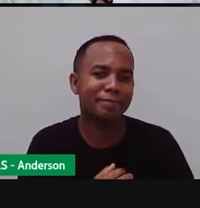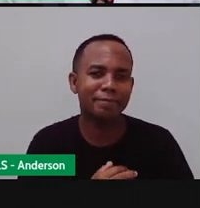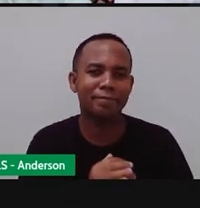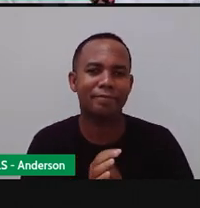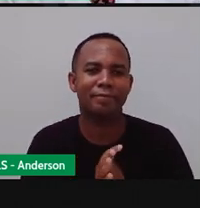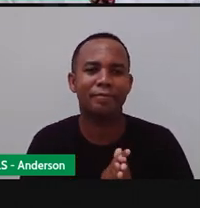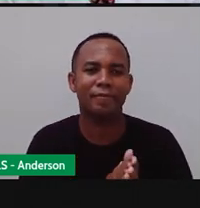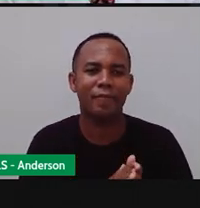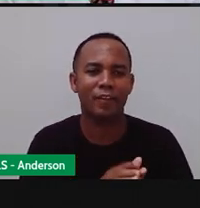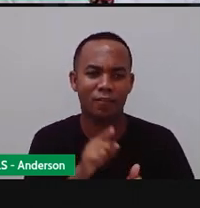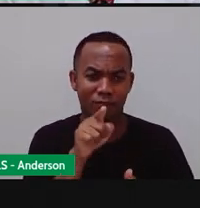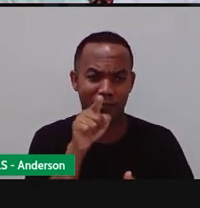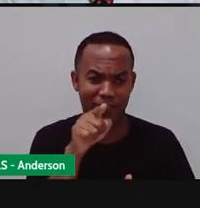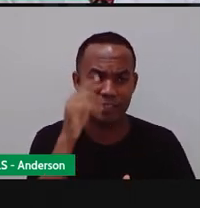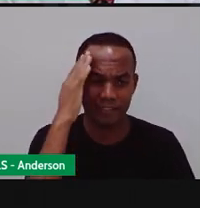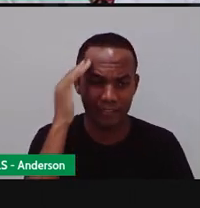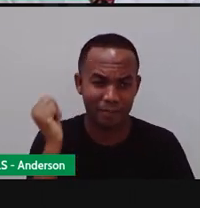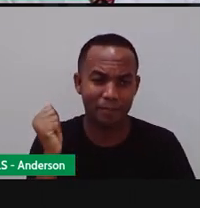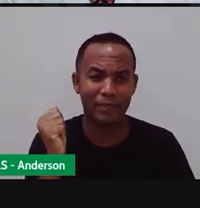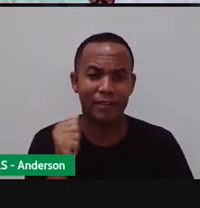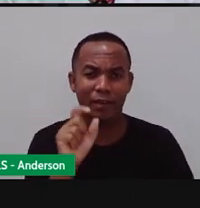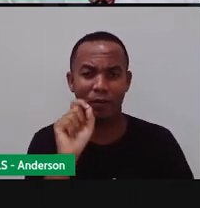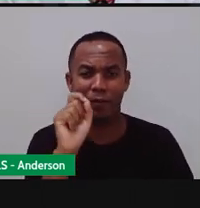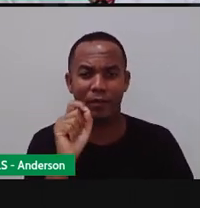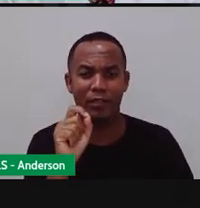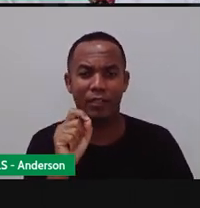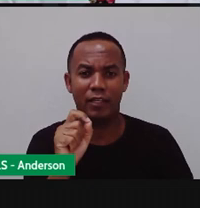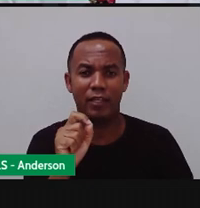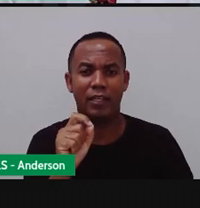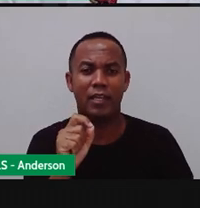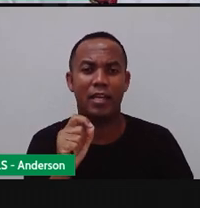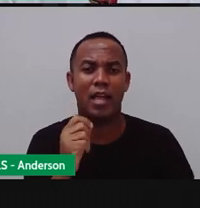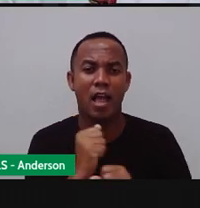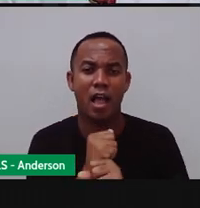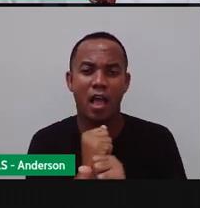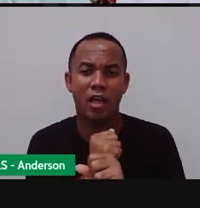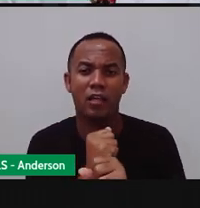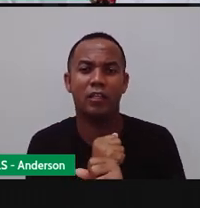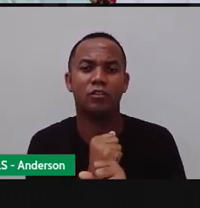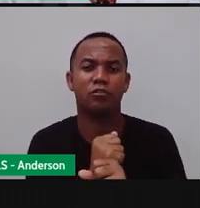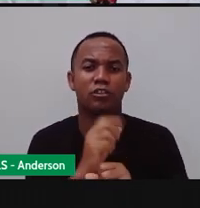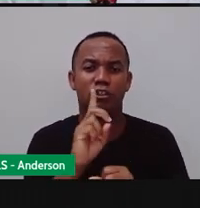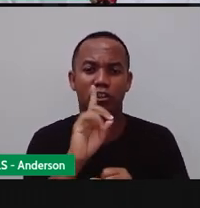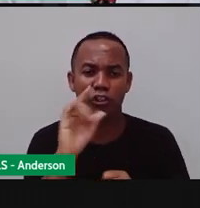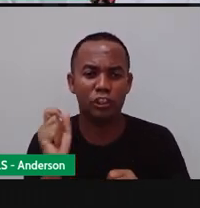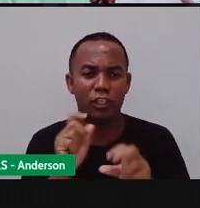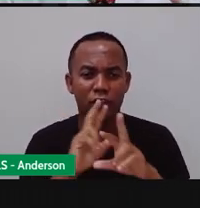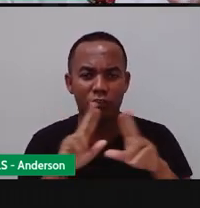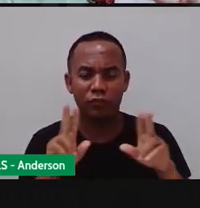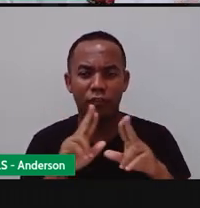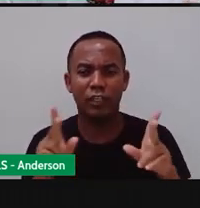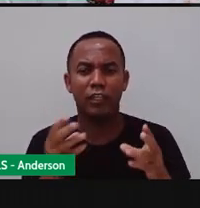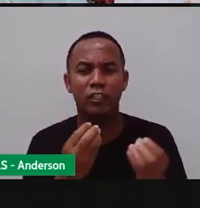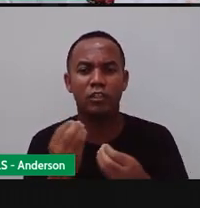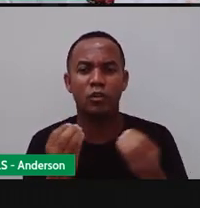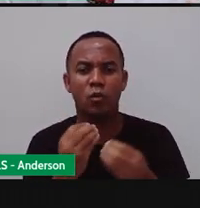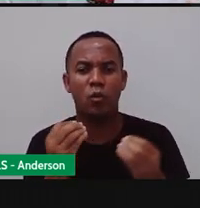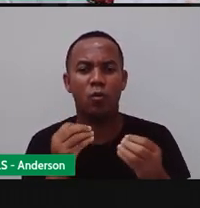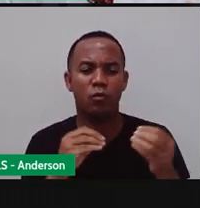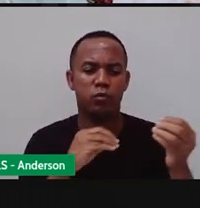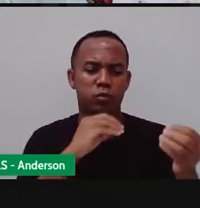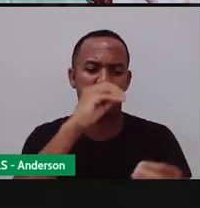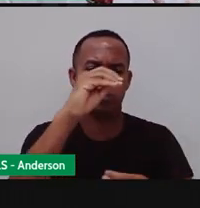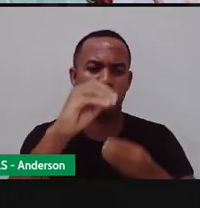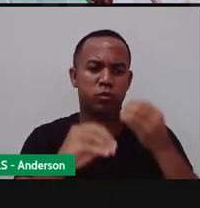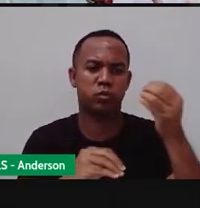Você sabia que as estações do ano acontecem por causa da translação? Isso mesmo esse movimento do planeta